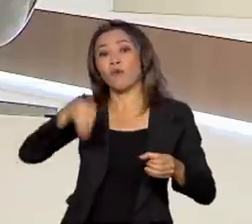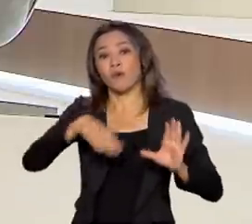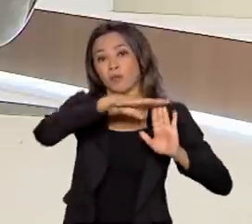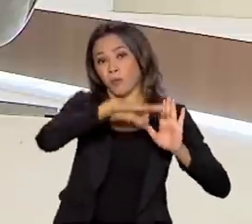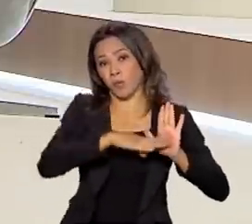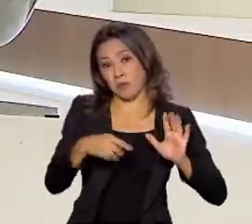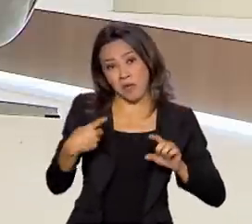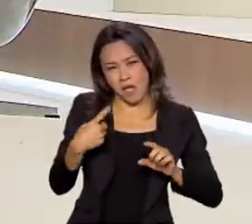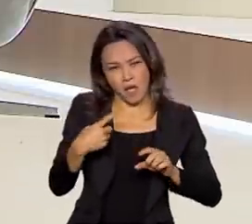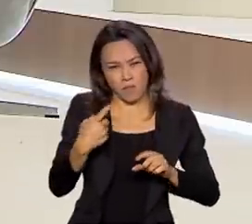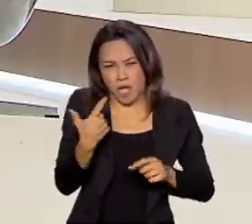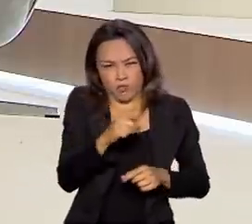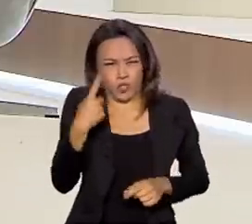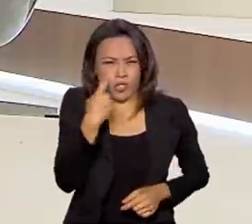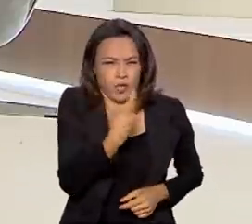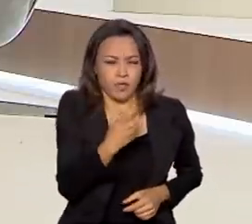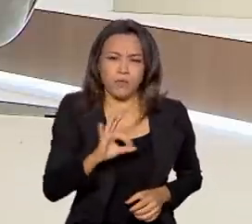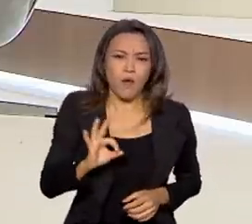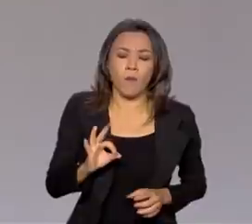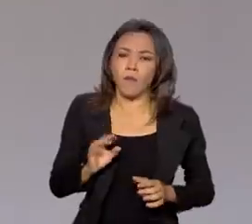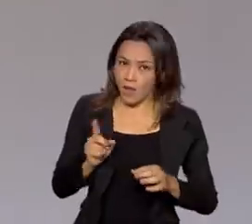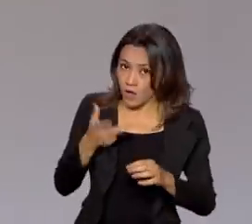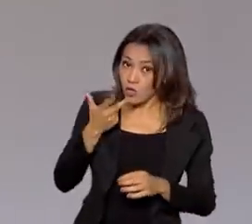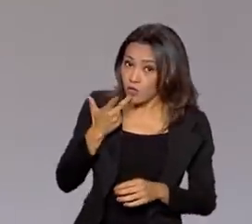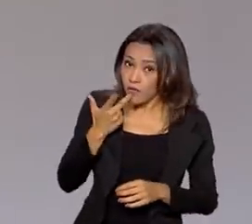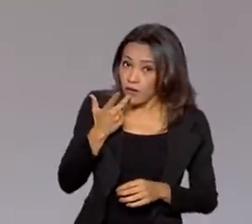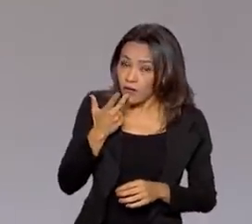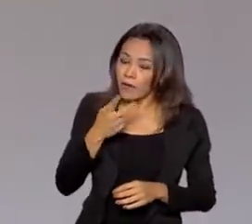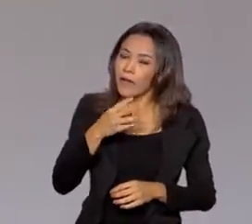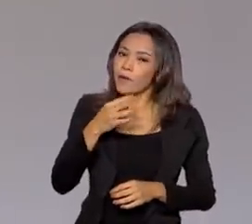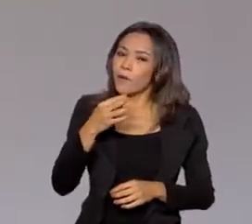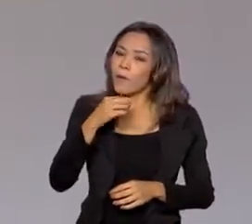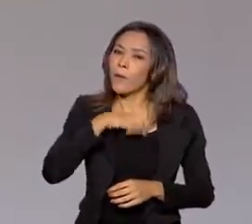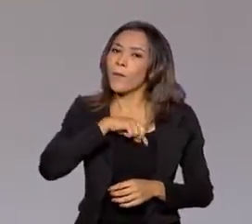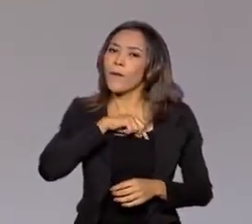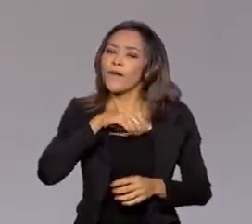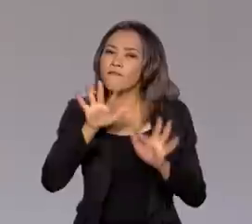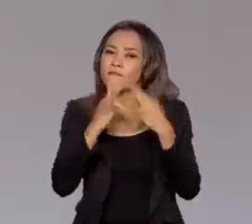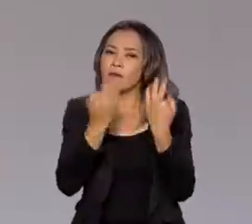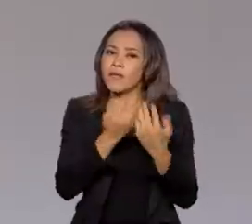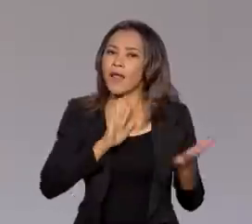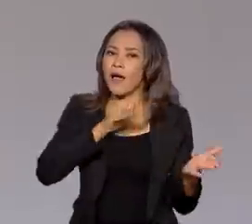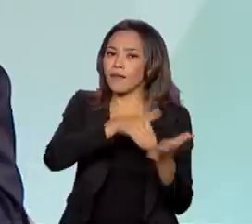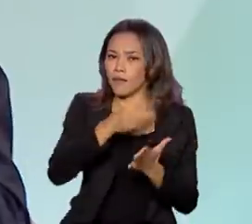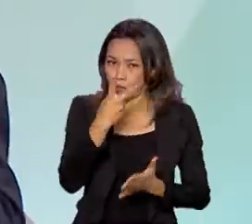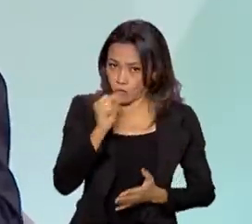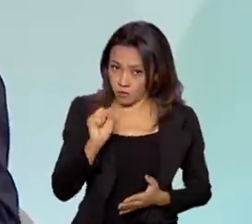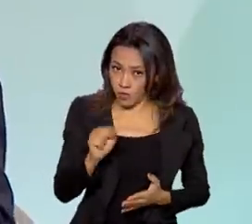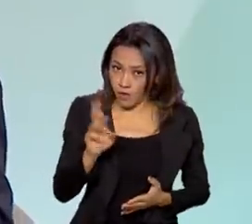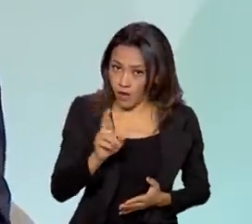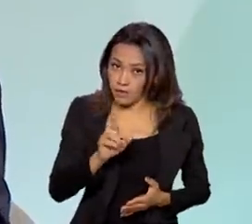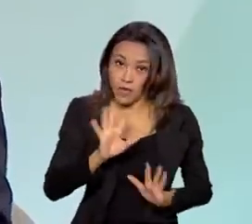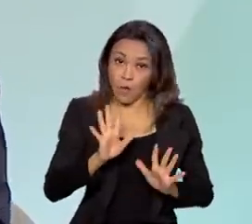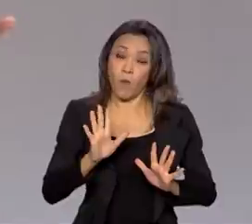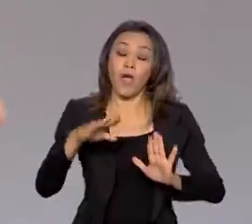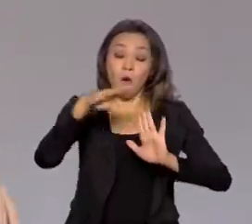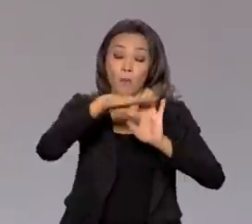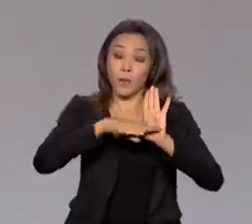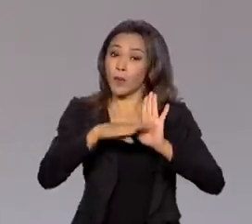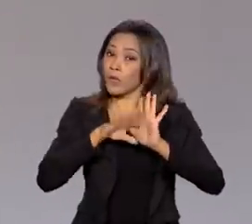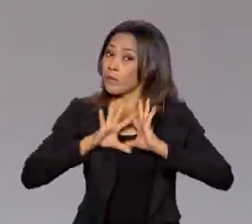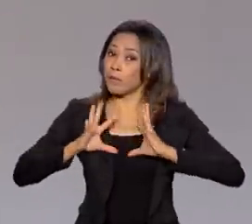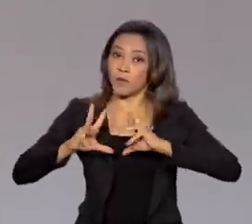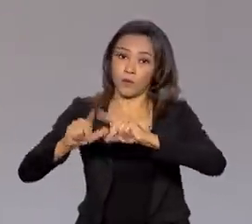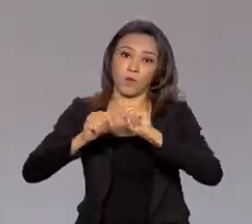tinham interesse. Essa meta que eu citei é para famílias com renda mensal de até R$ 2.000. Não, essa é para o programa inteiro. Essa é para o programa